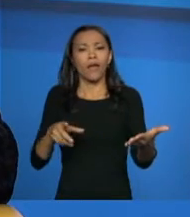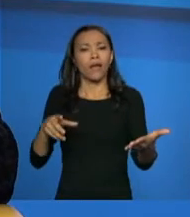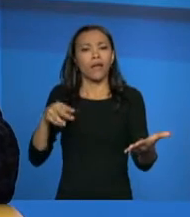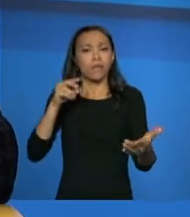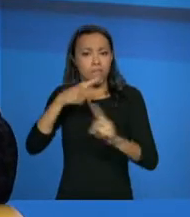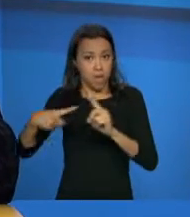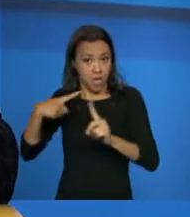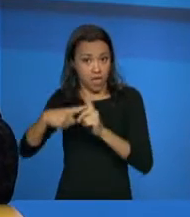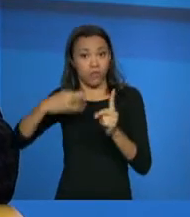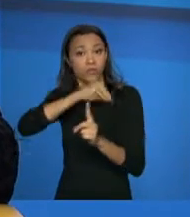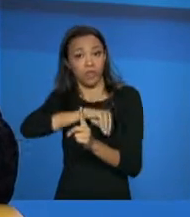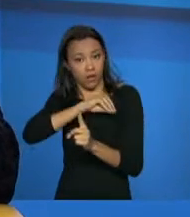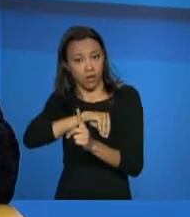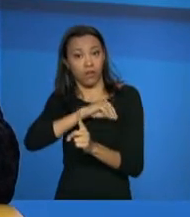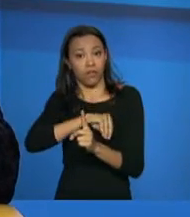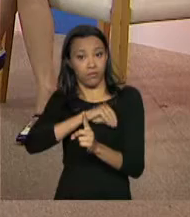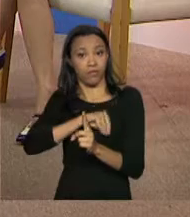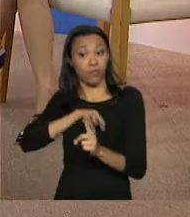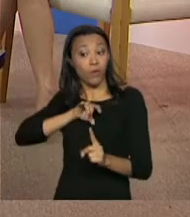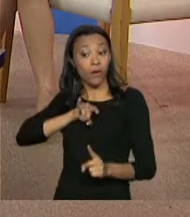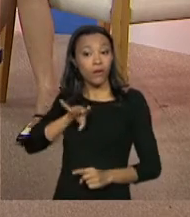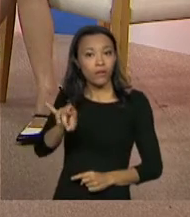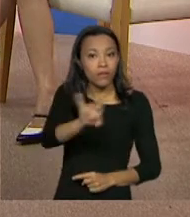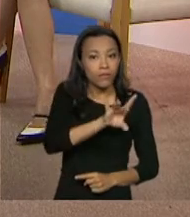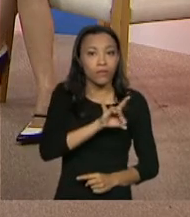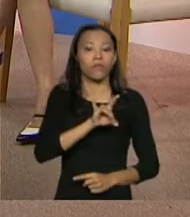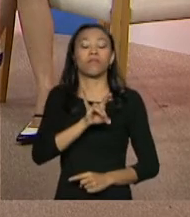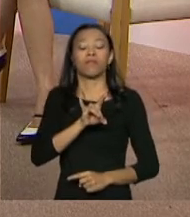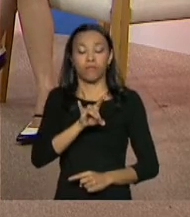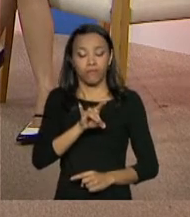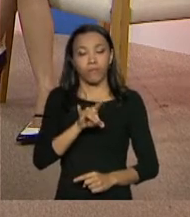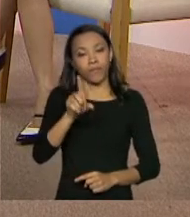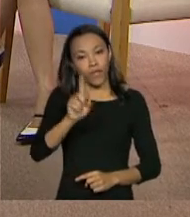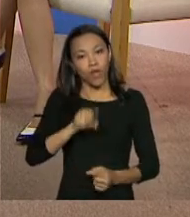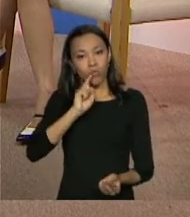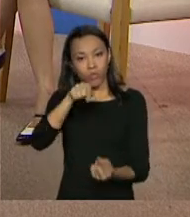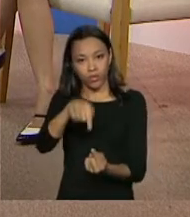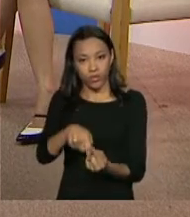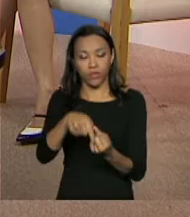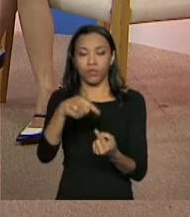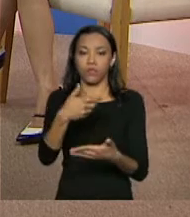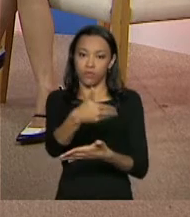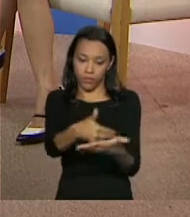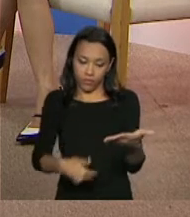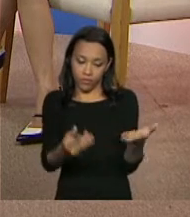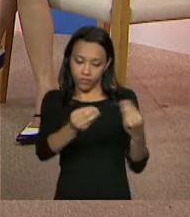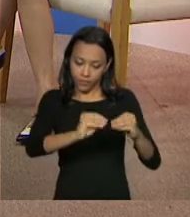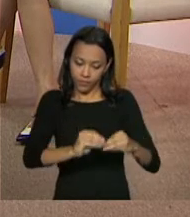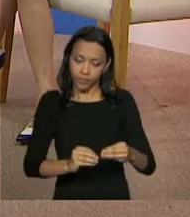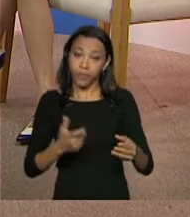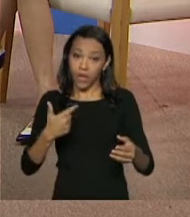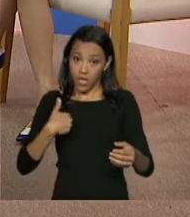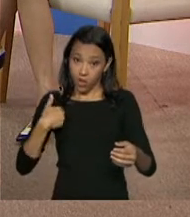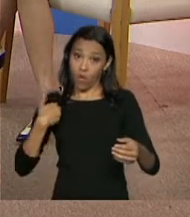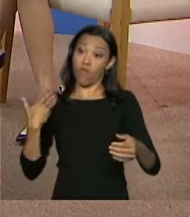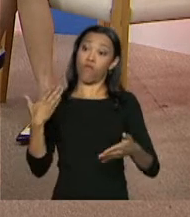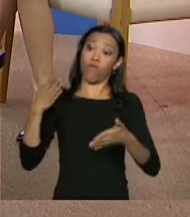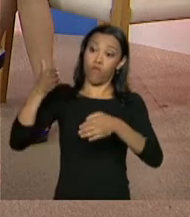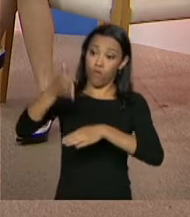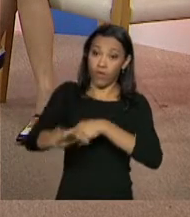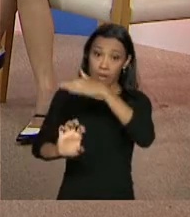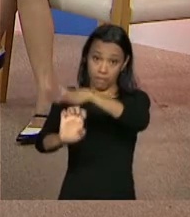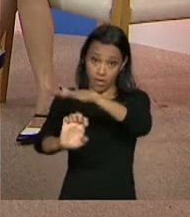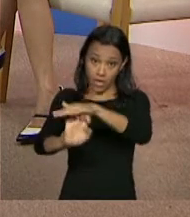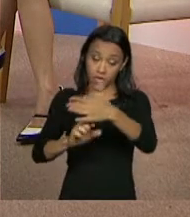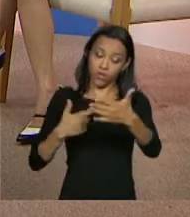mínimo, per capita, que é o foco também do cadastro. Então, eu vou lá na concessionária, falo, eu tenho